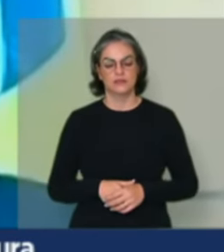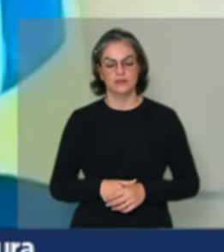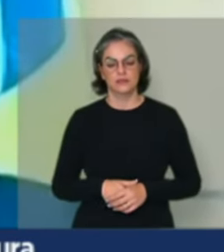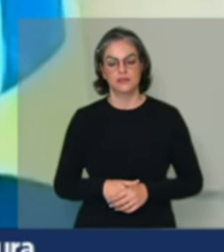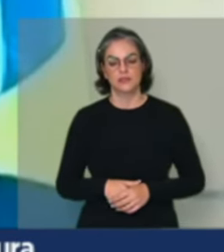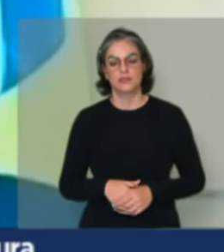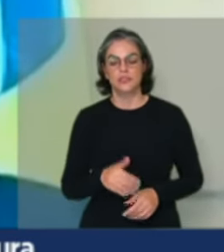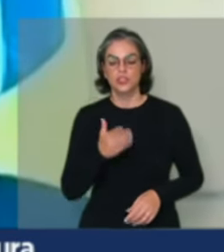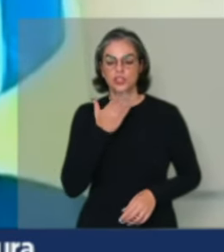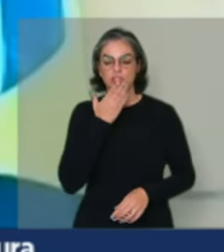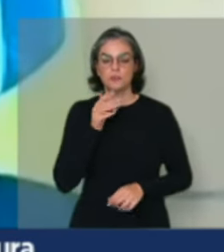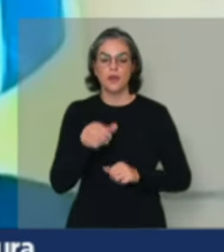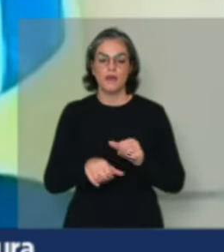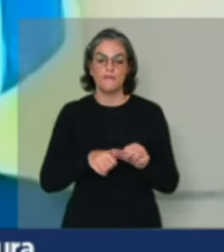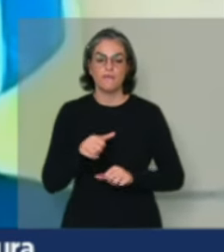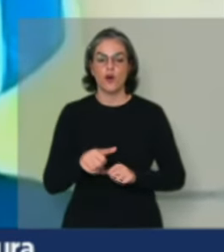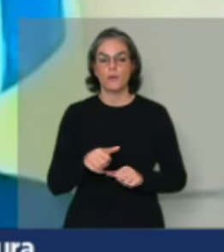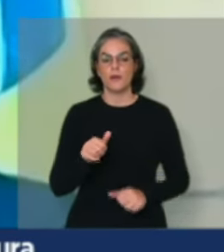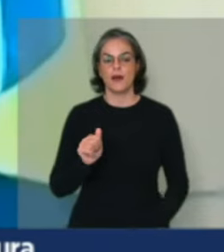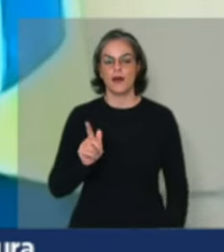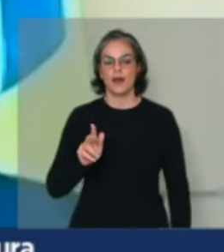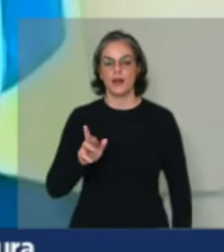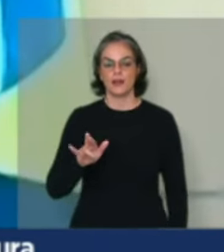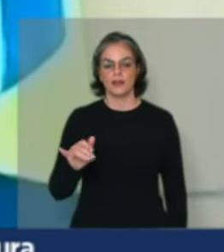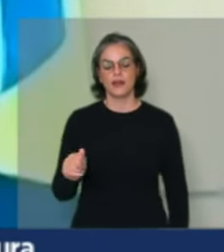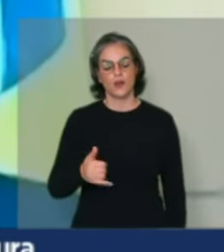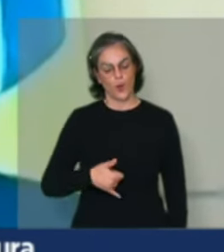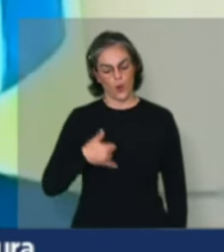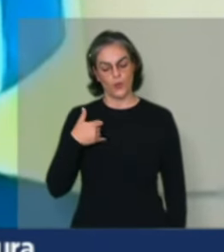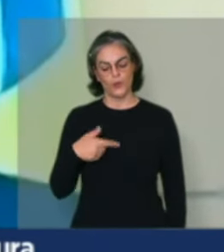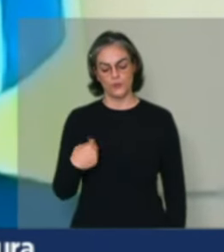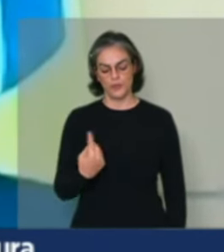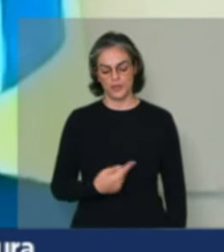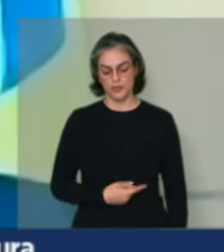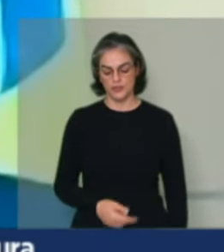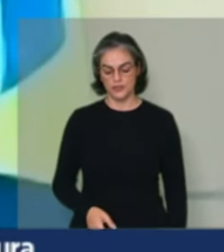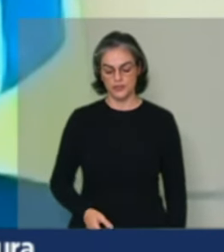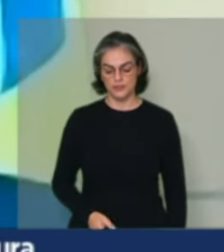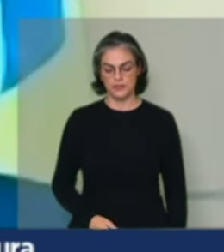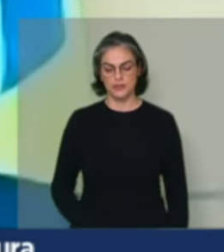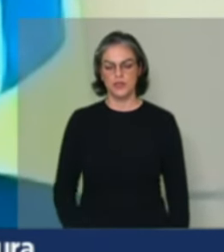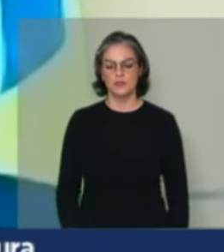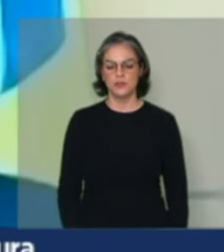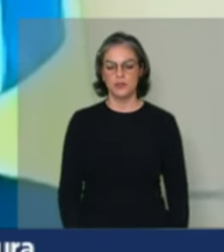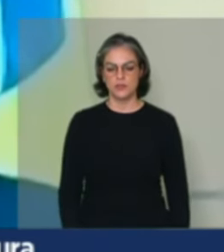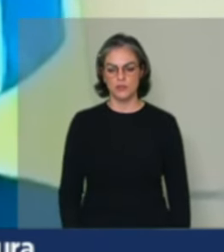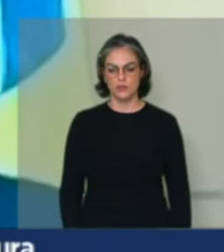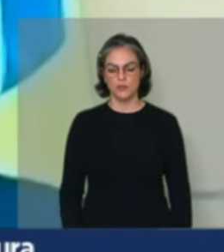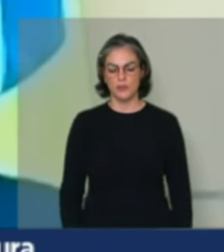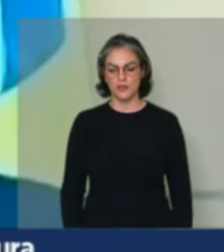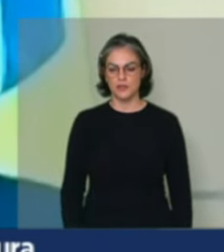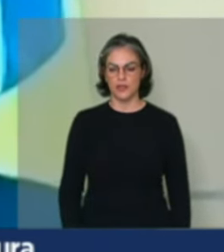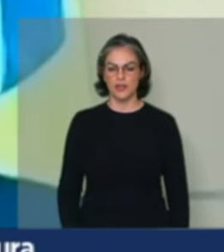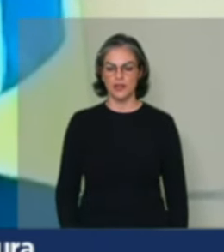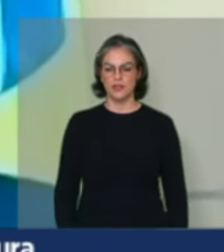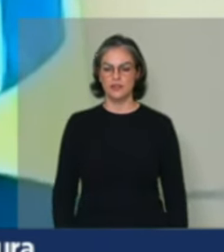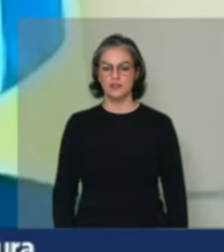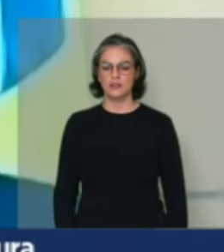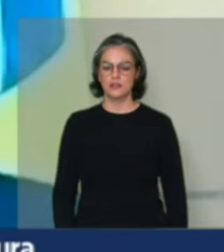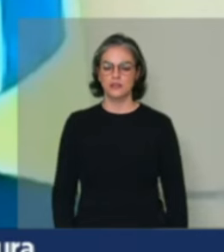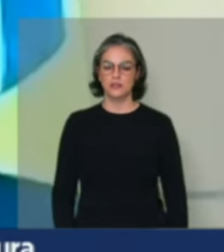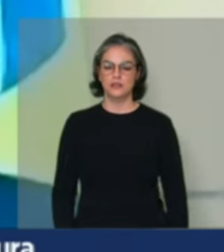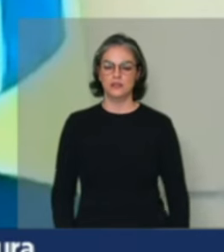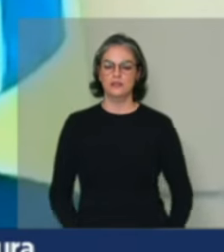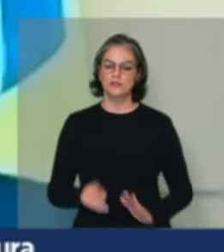agrária que nos orgulha. E queria dizer a vocês que as políticas que nós temos adotados aqui, a de qualificação, por exemplo, a